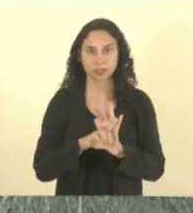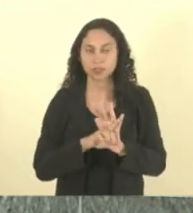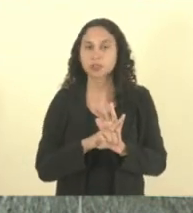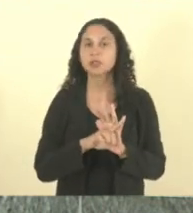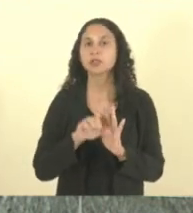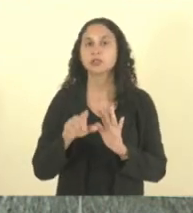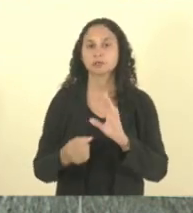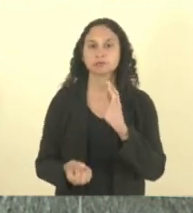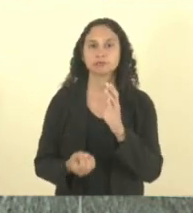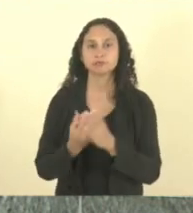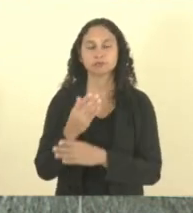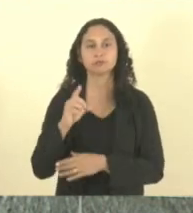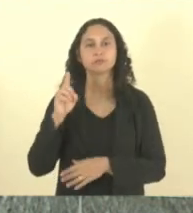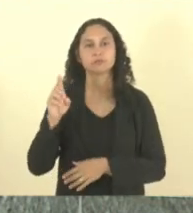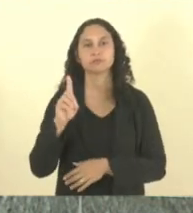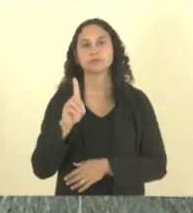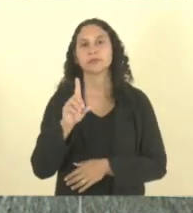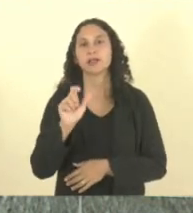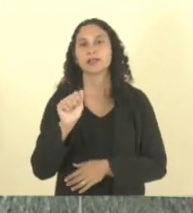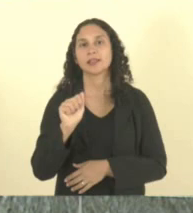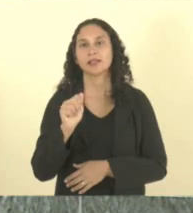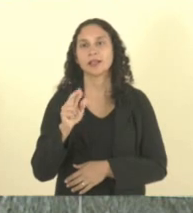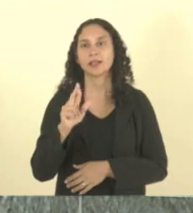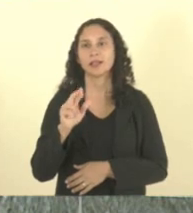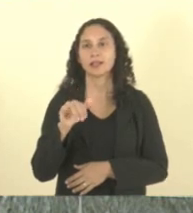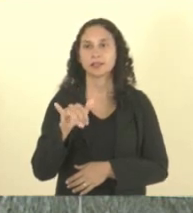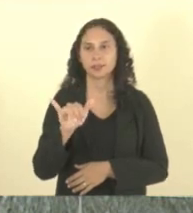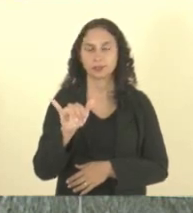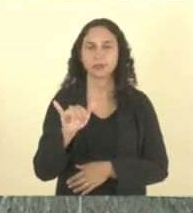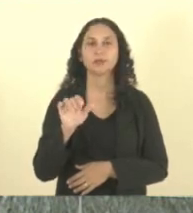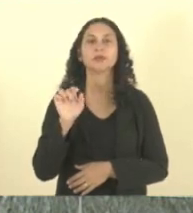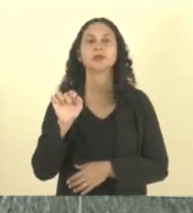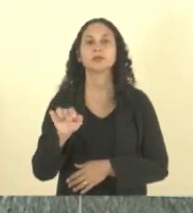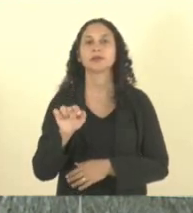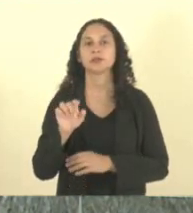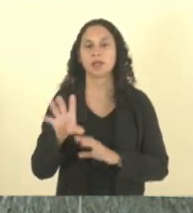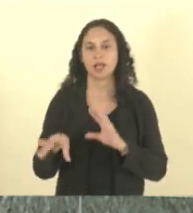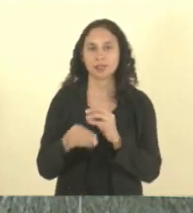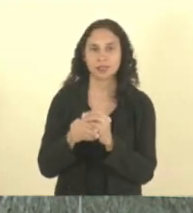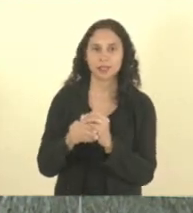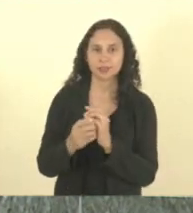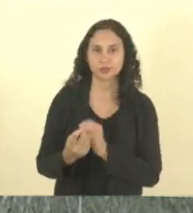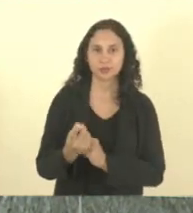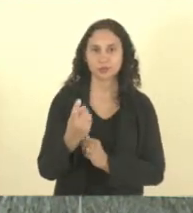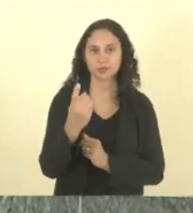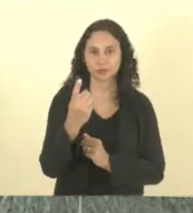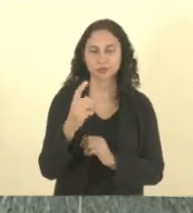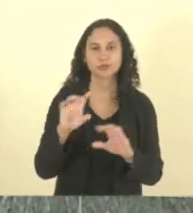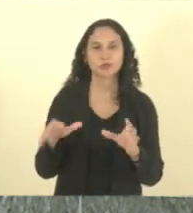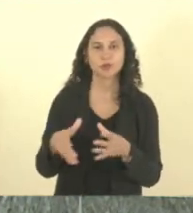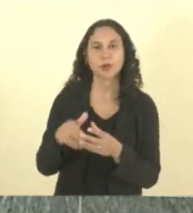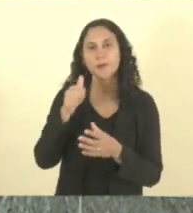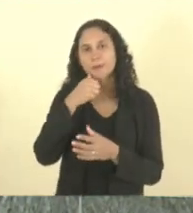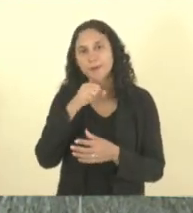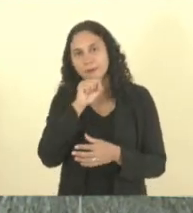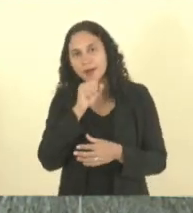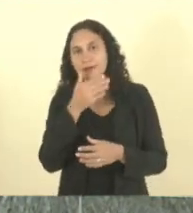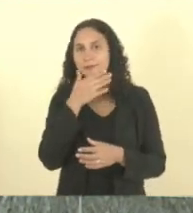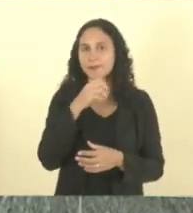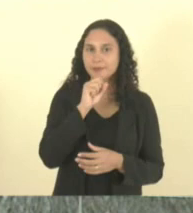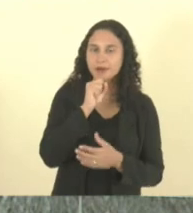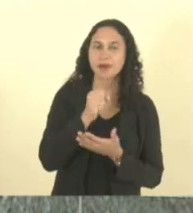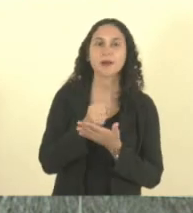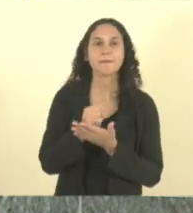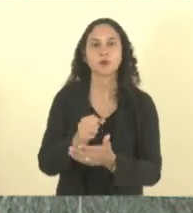do deputado Dairi Pagung, acrescenta anexo único da Lei 10.976, declarando de unidade pública a Associação de Pais e Amigos de